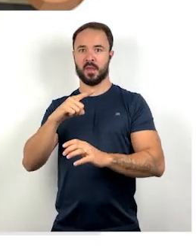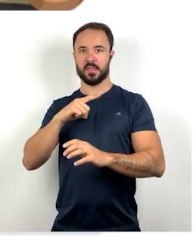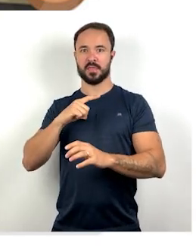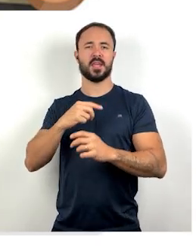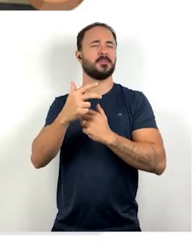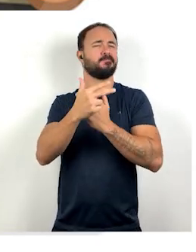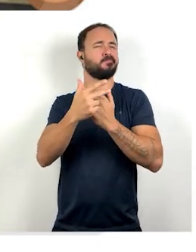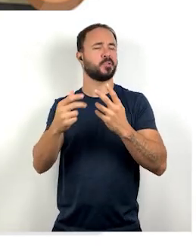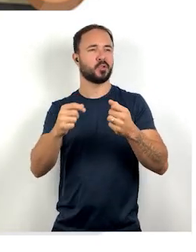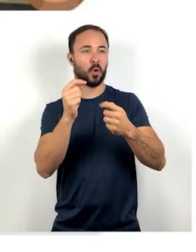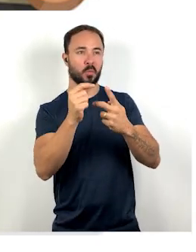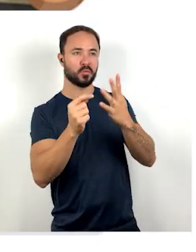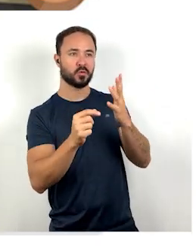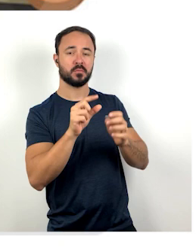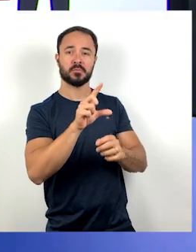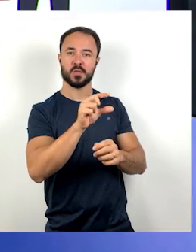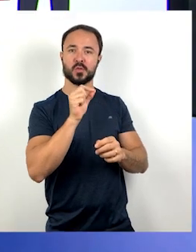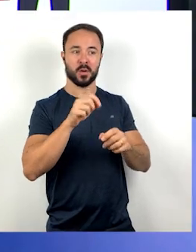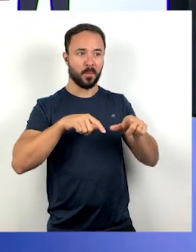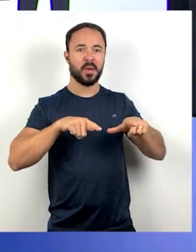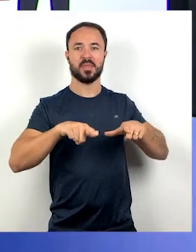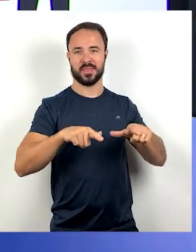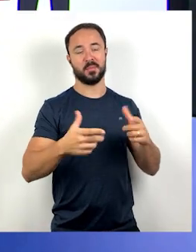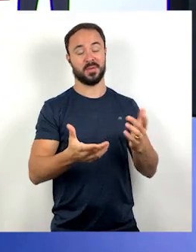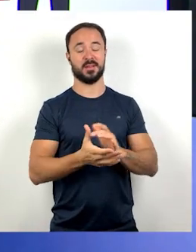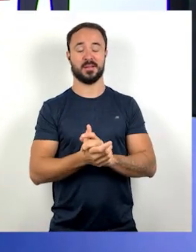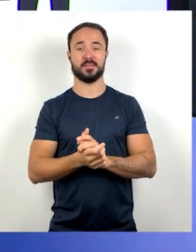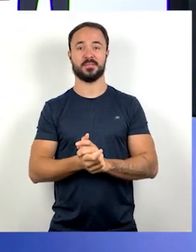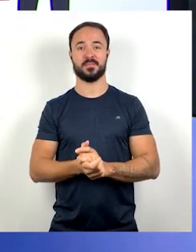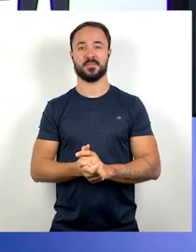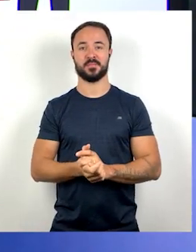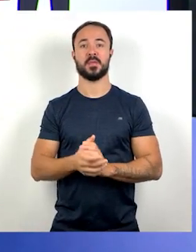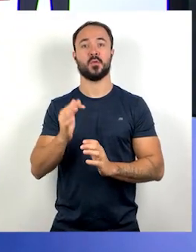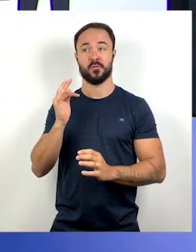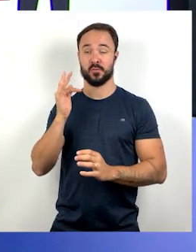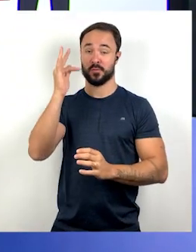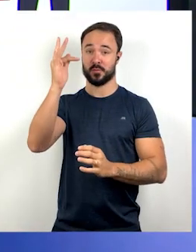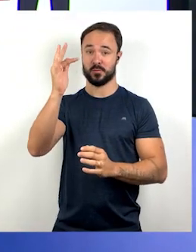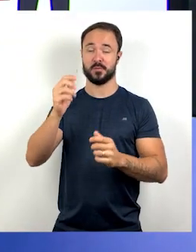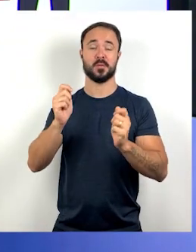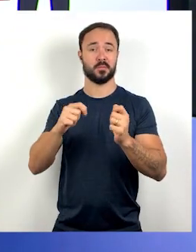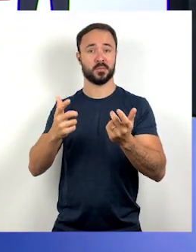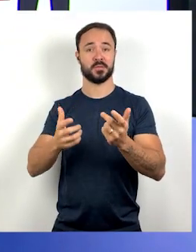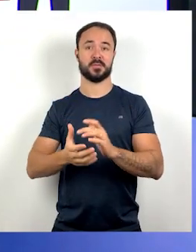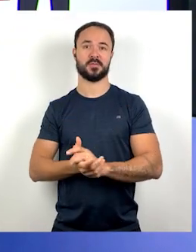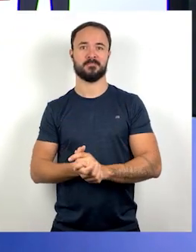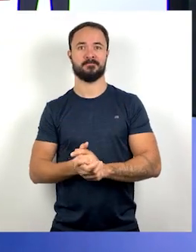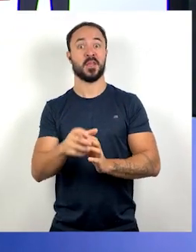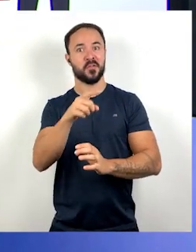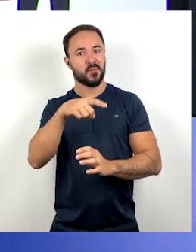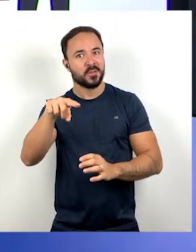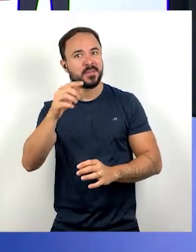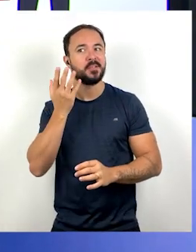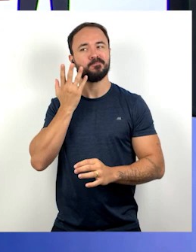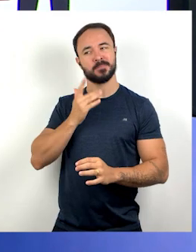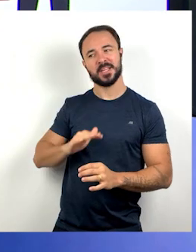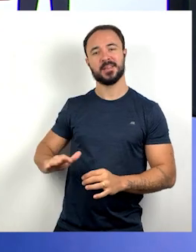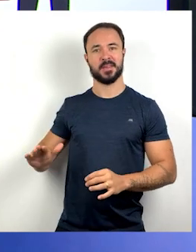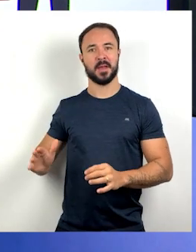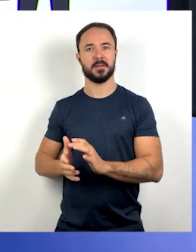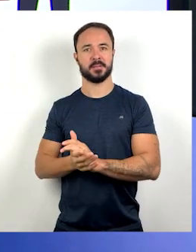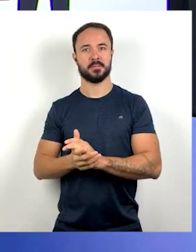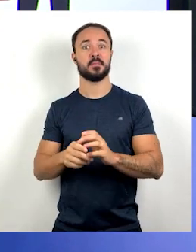que nós podemos estar escolhendo futuramente, né? E vocês que são crianças,